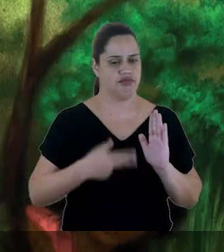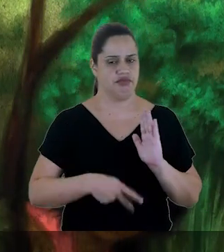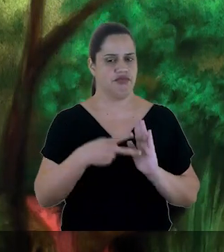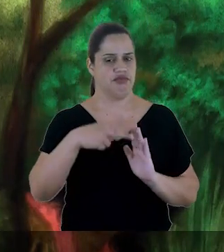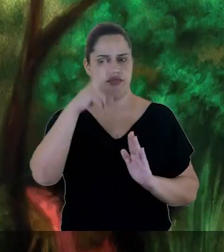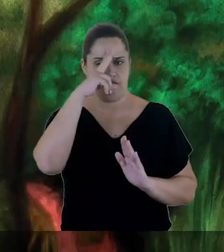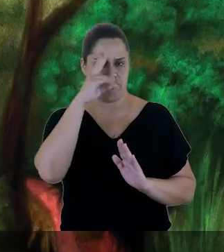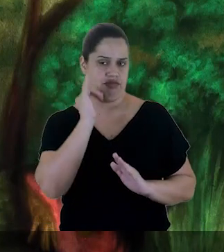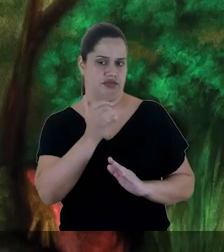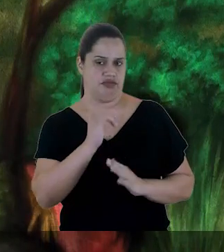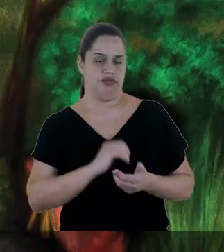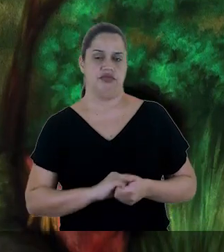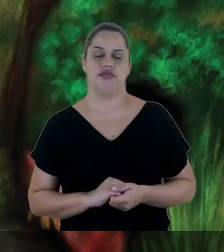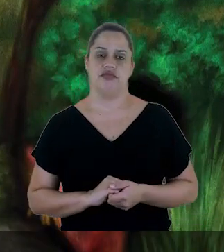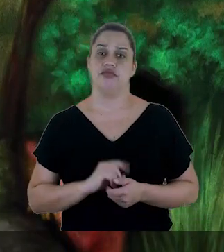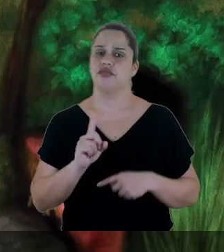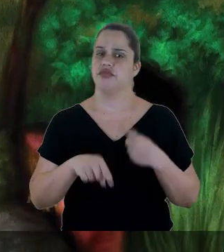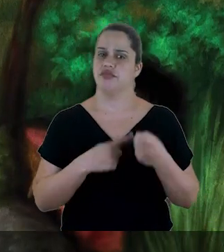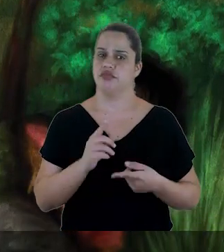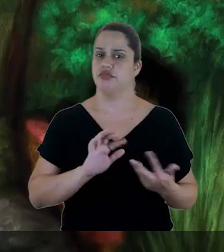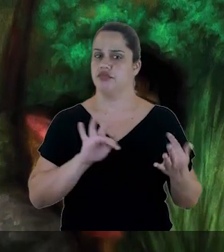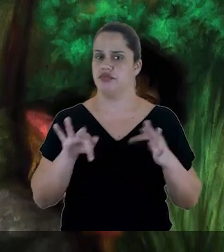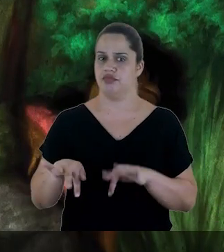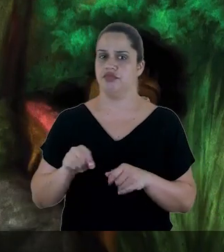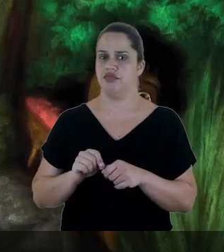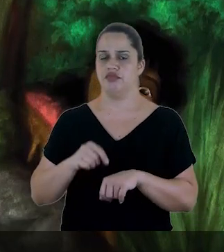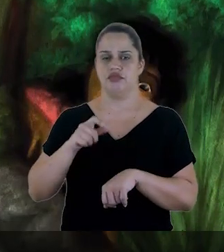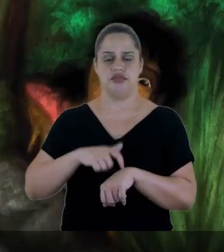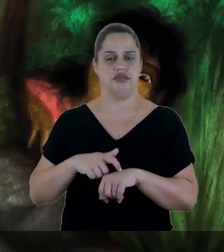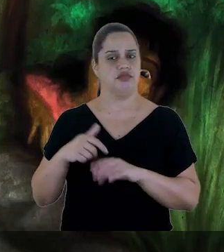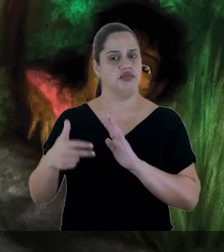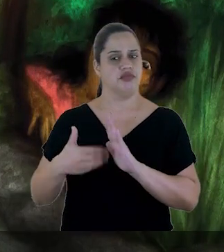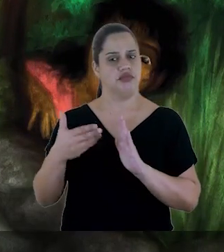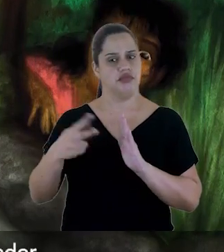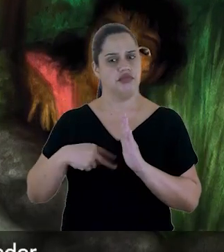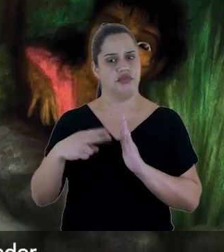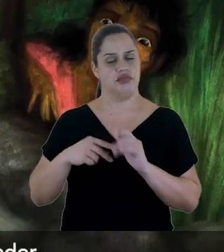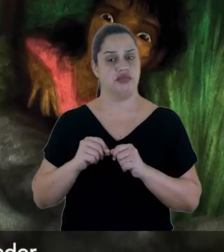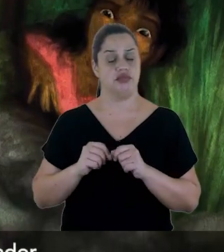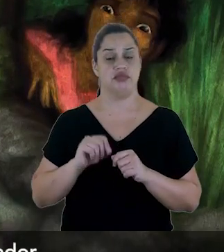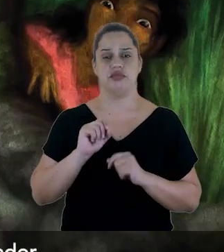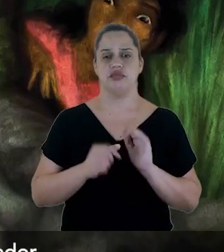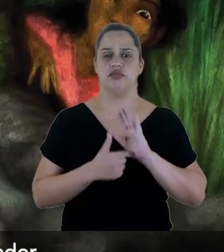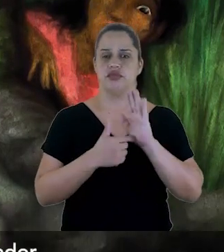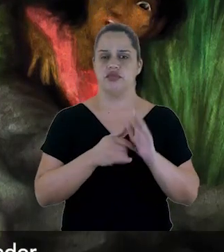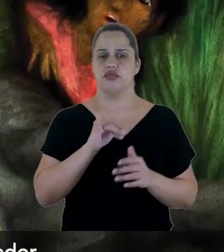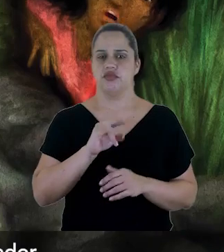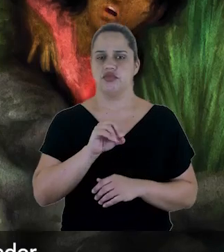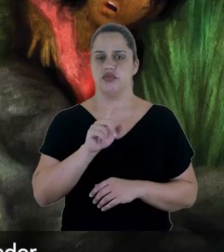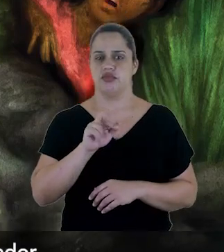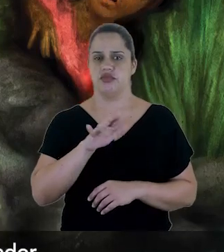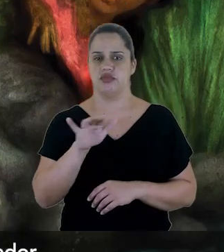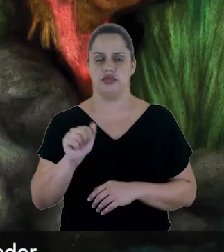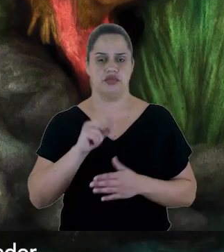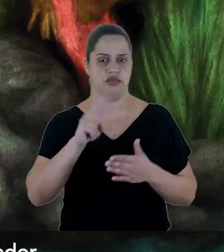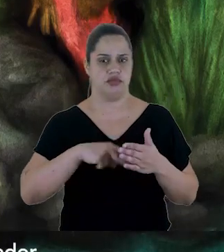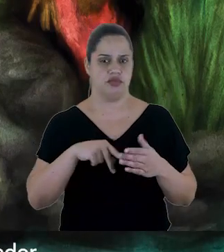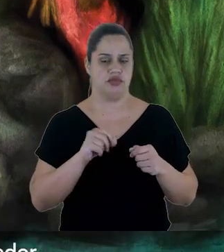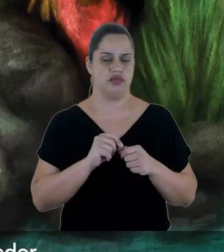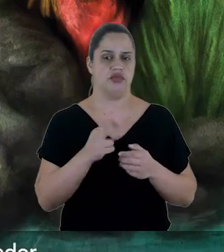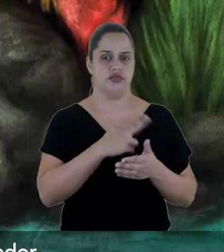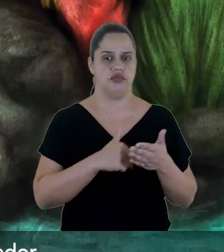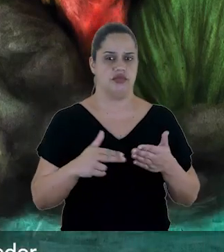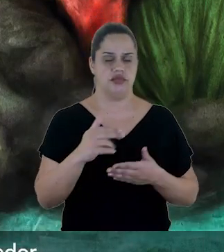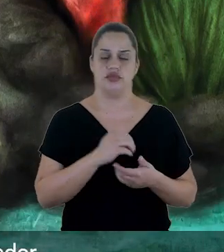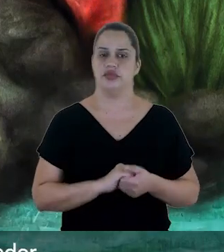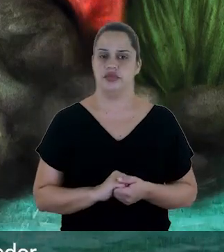história que elas contam. Finalize esse momento de pré-leitura, apresentando a biografia da autora e do